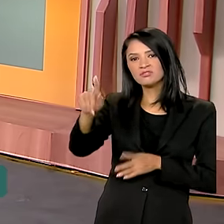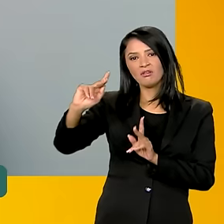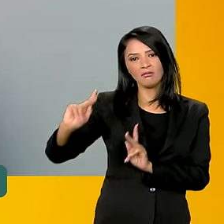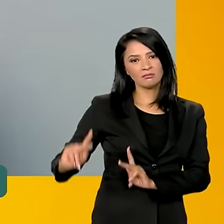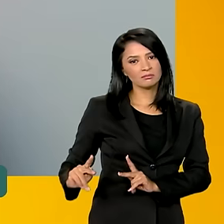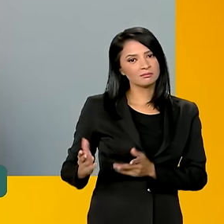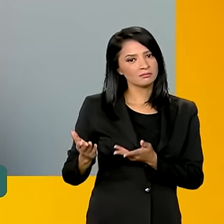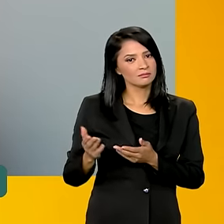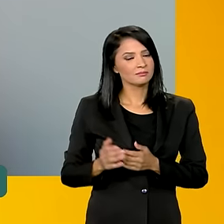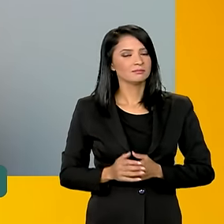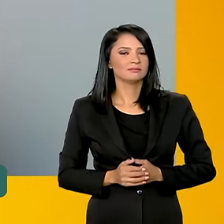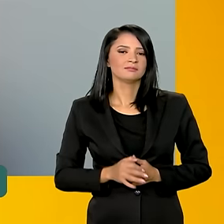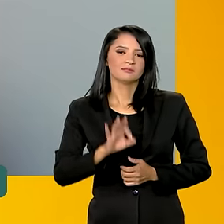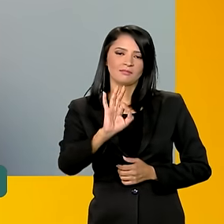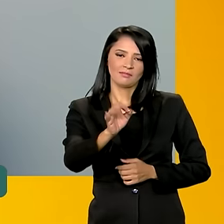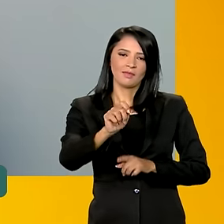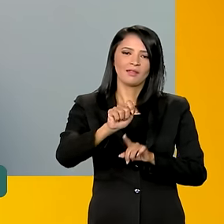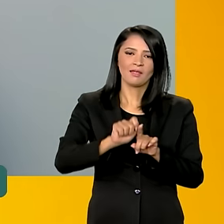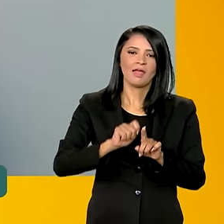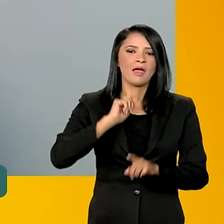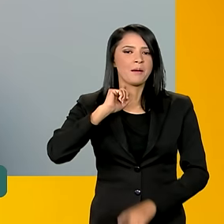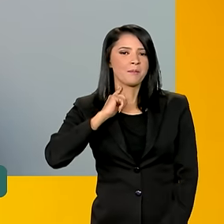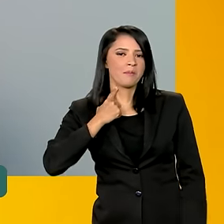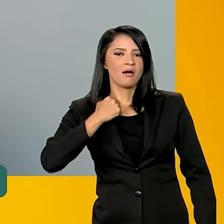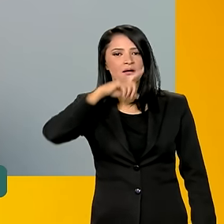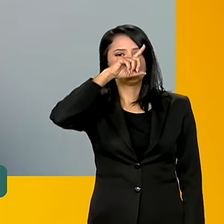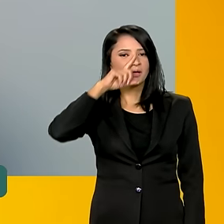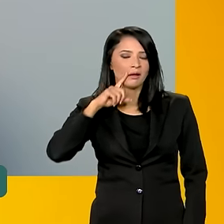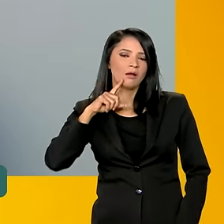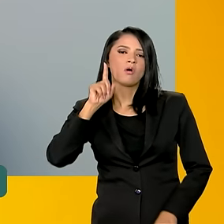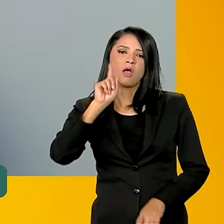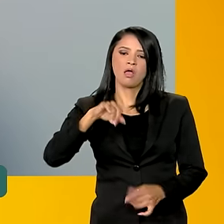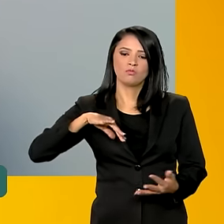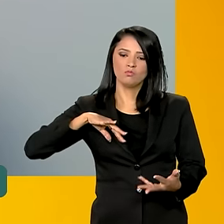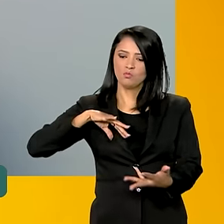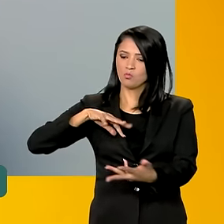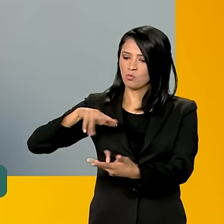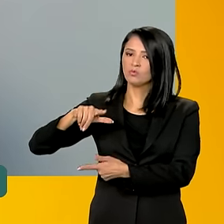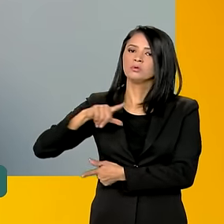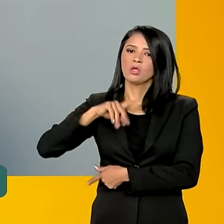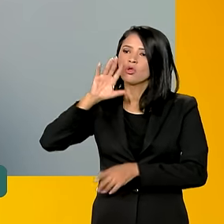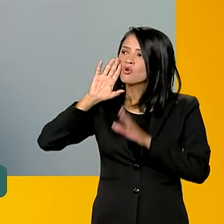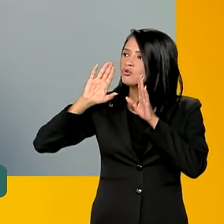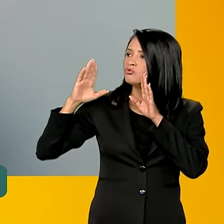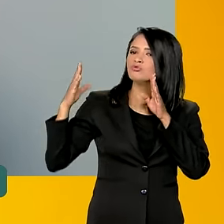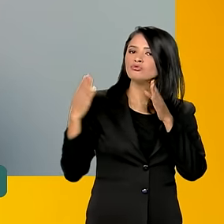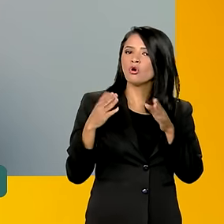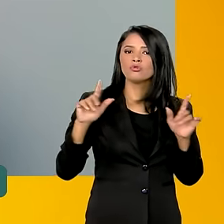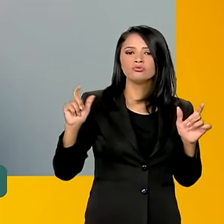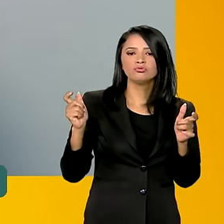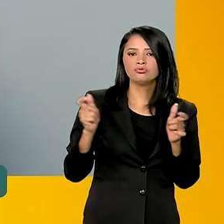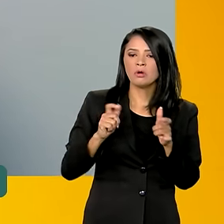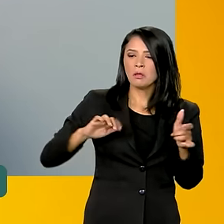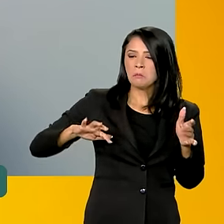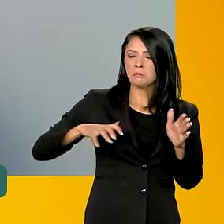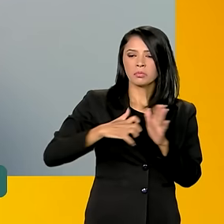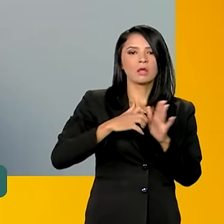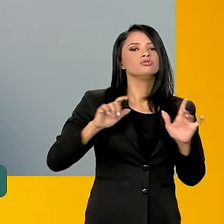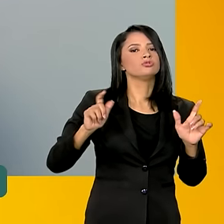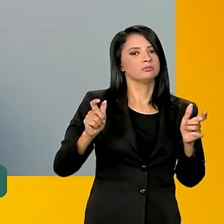Exatamente. O Maio Amarelo é um programa global que tem o foco de reduzir o número de